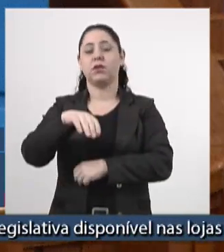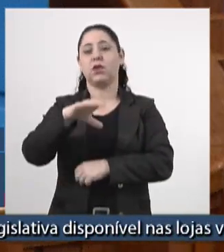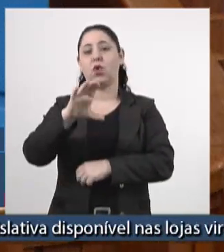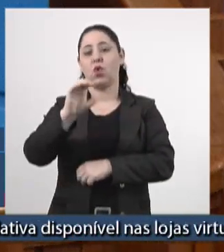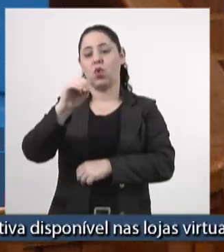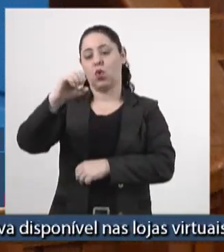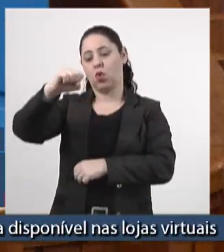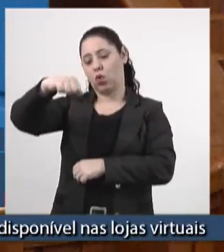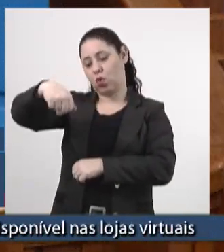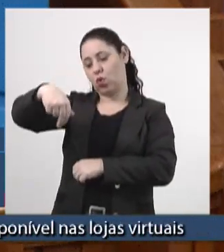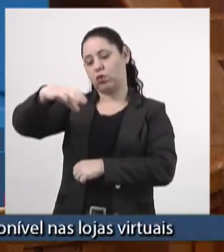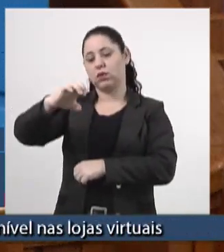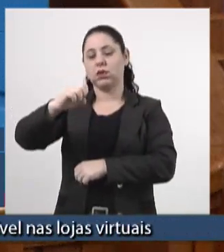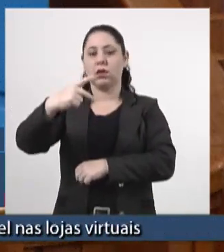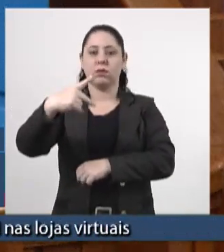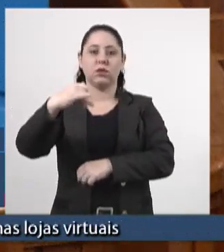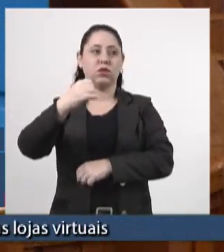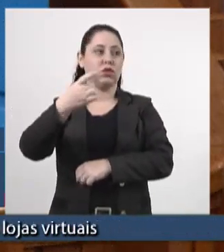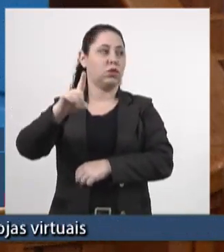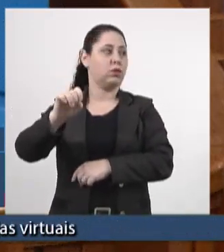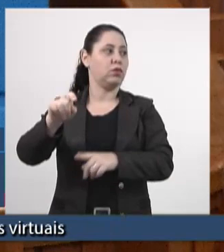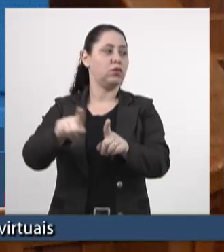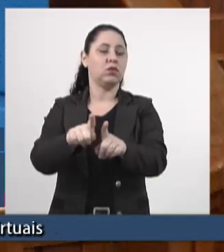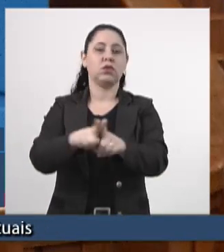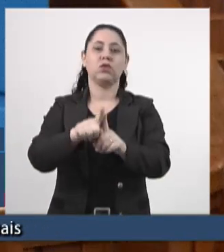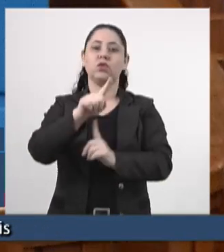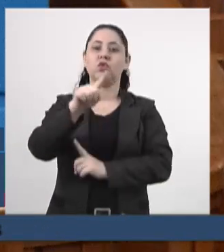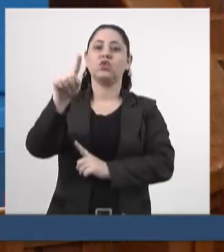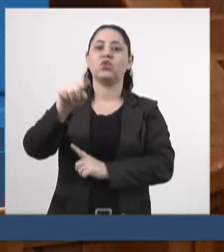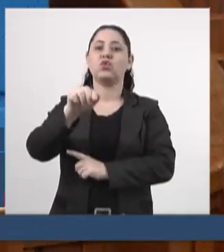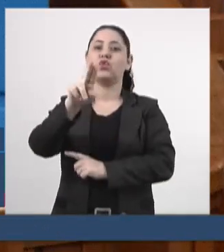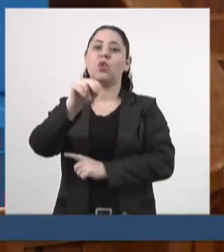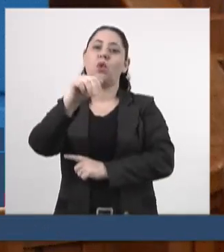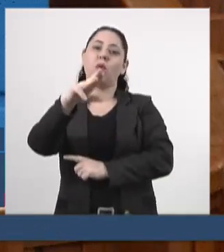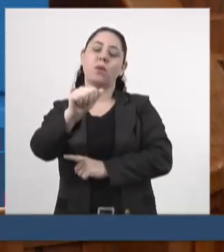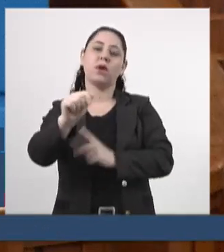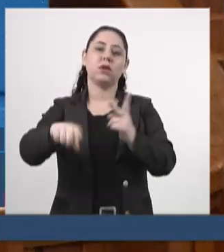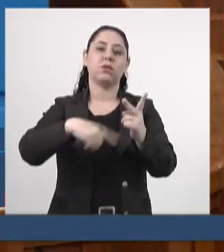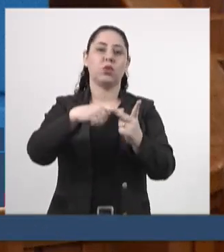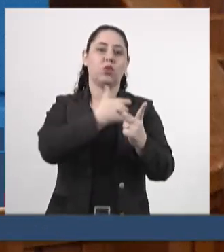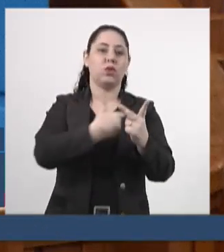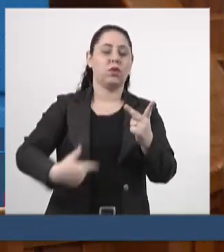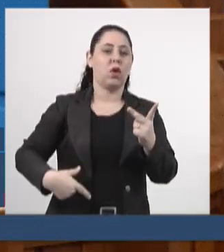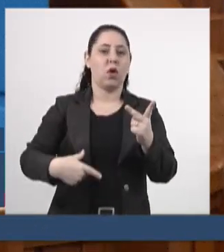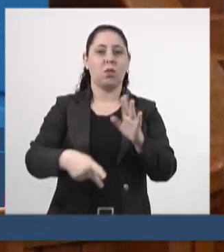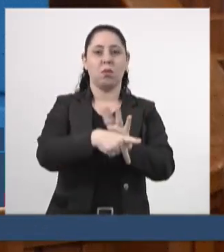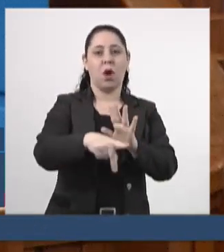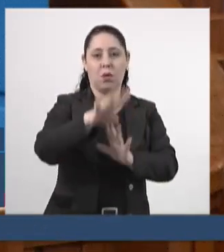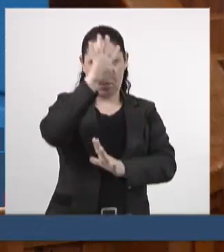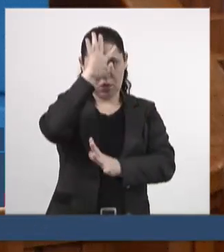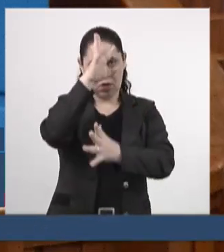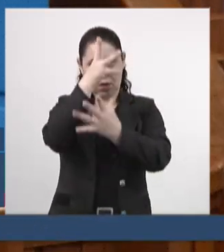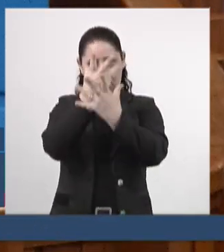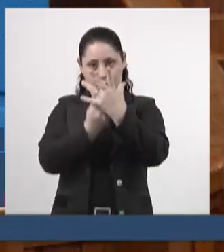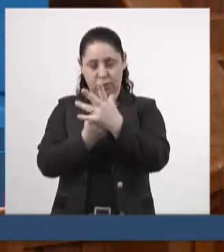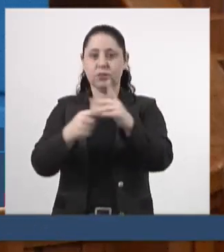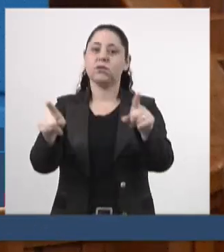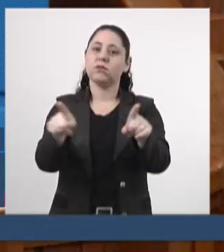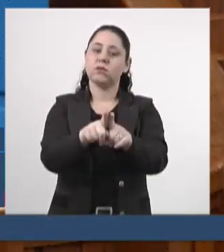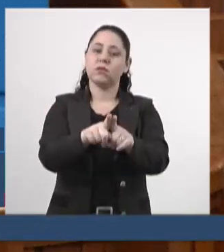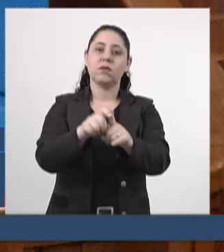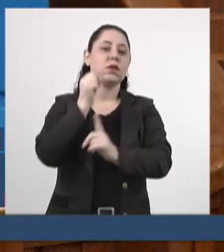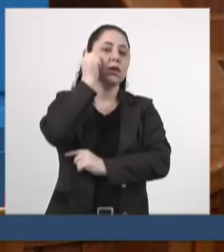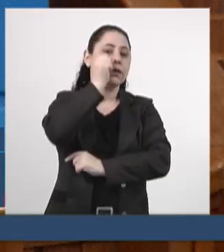Concepcion, a Zulma, e também tivemos o governador do departamento de Amambai, além de uma